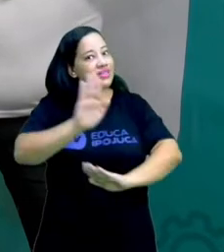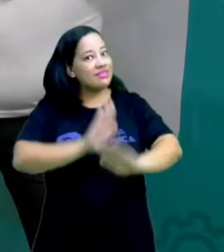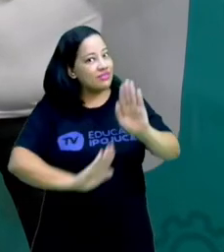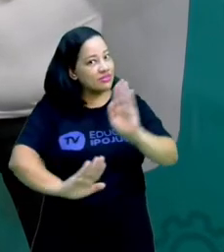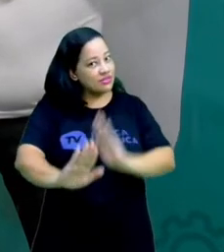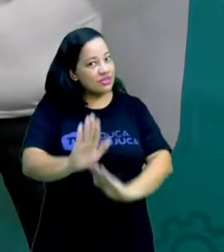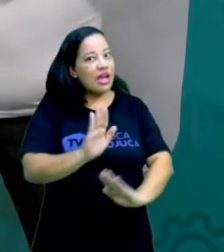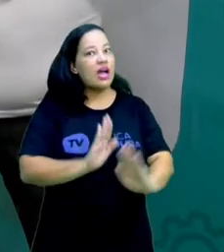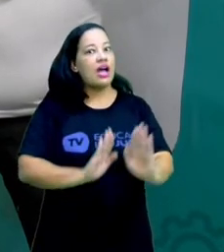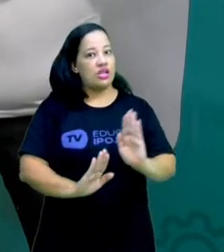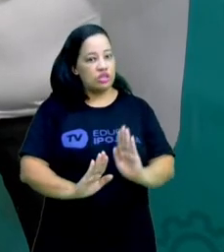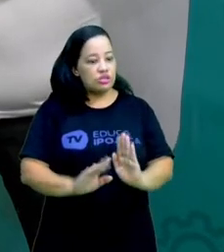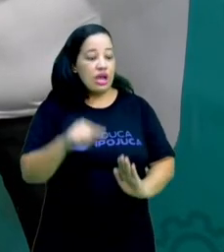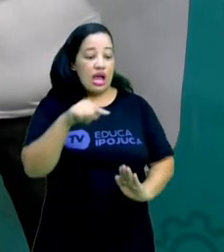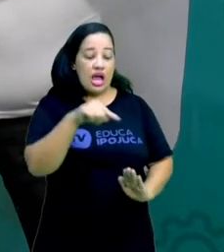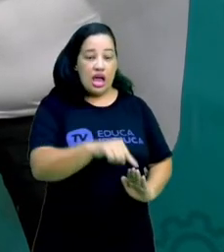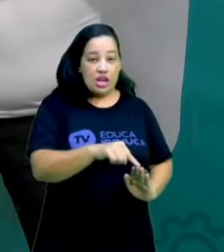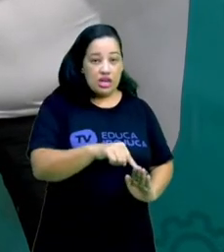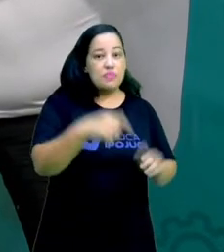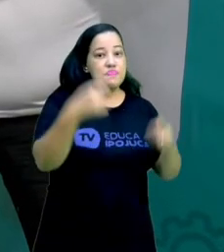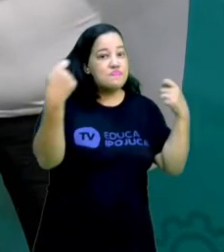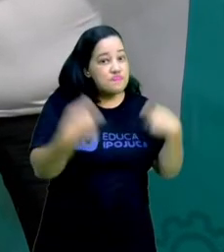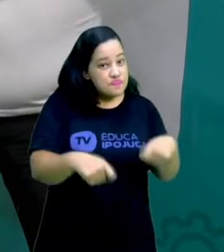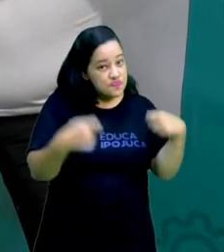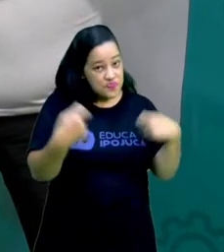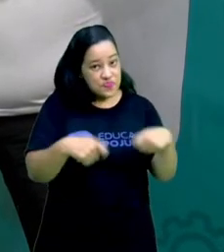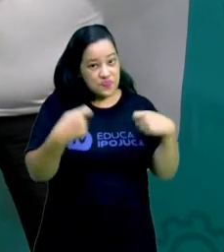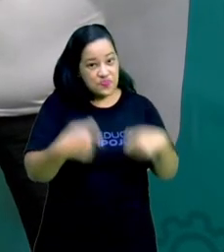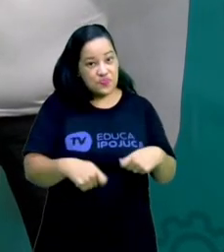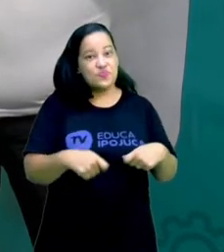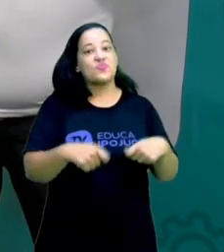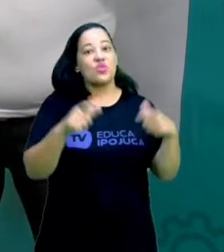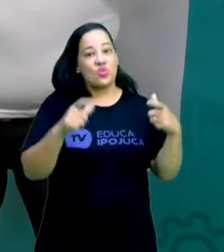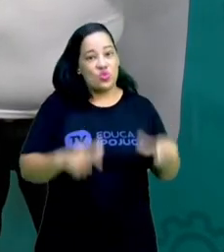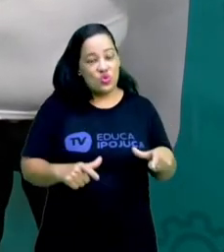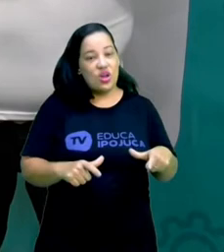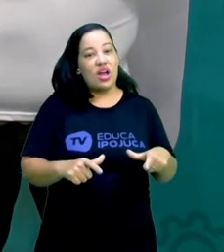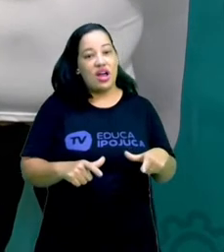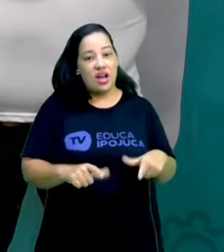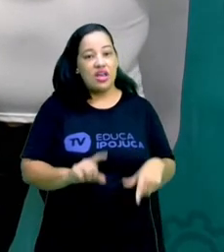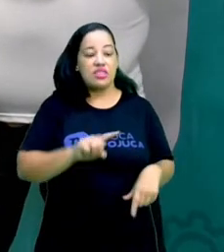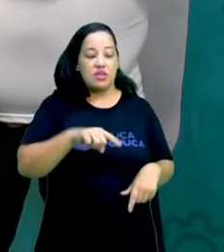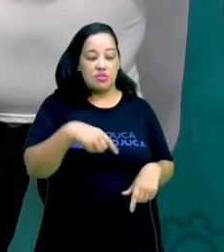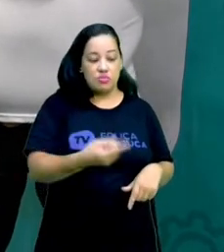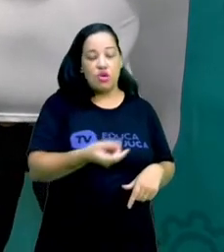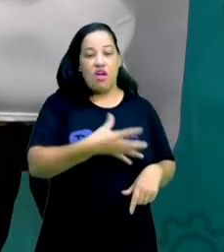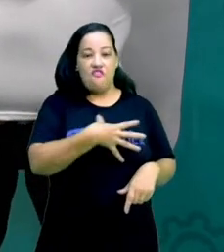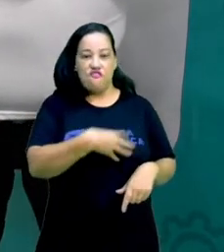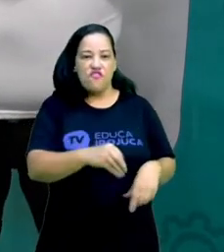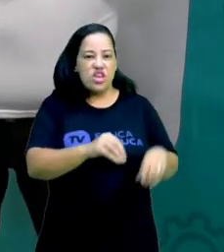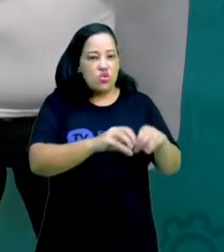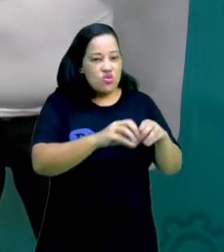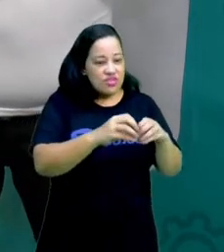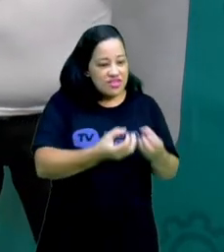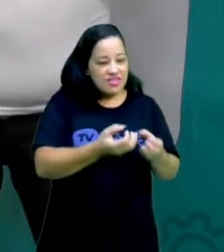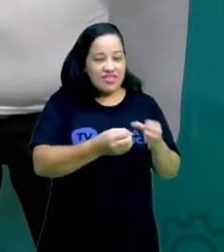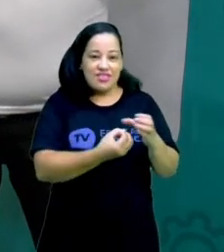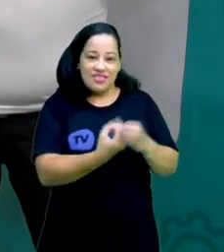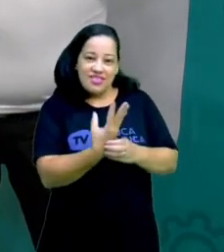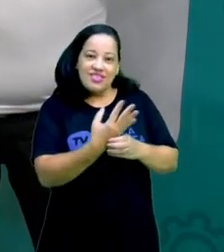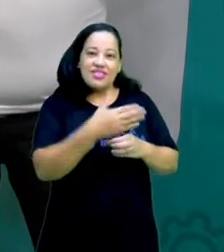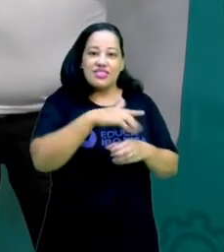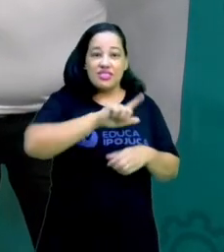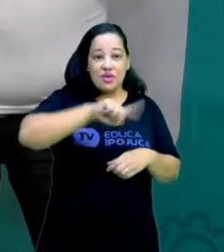frágil e elas precisam daquele local, certo? Para se reproduzir, para voltar ao